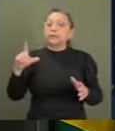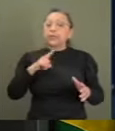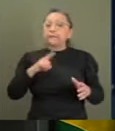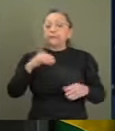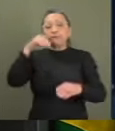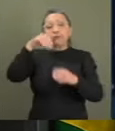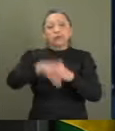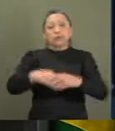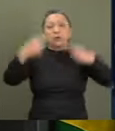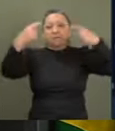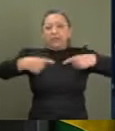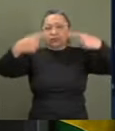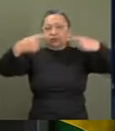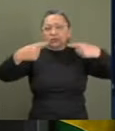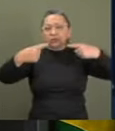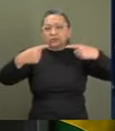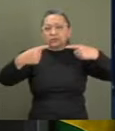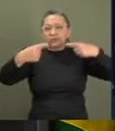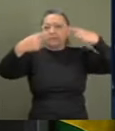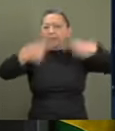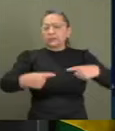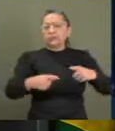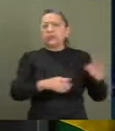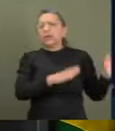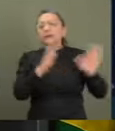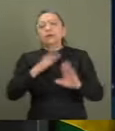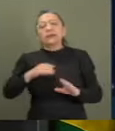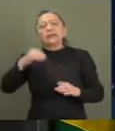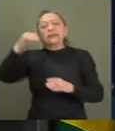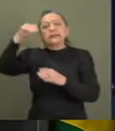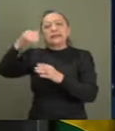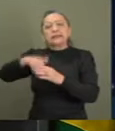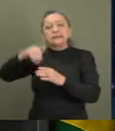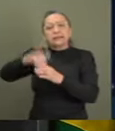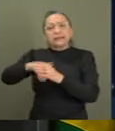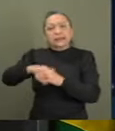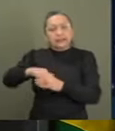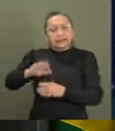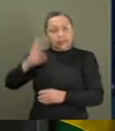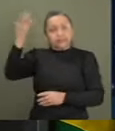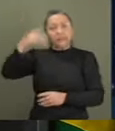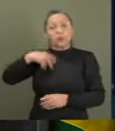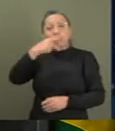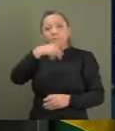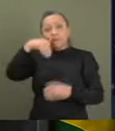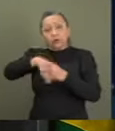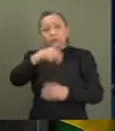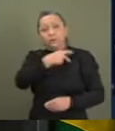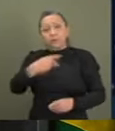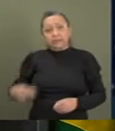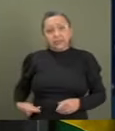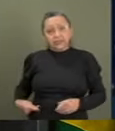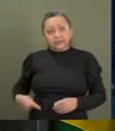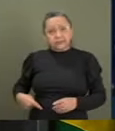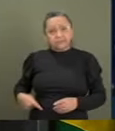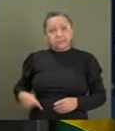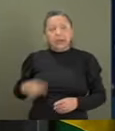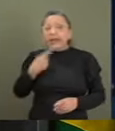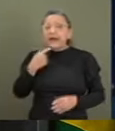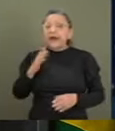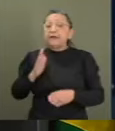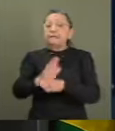votação, que foi decidida pelo voto Minerva do presidente em exercício, a favor do